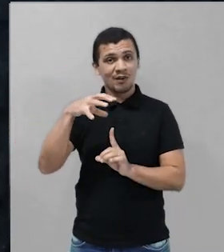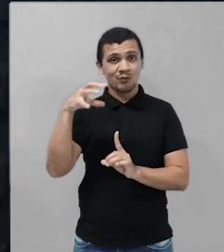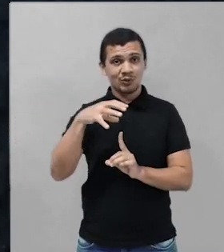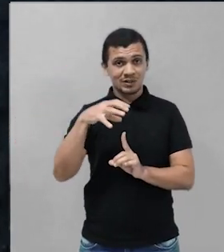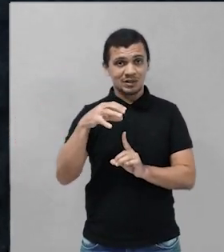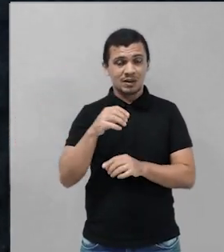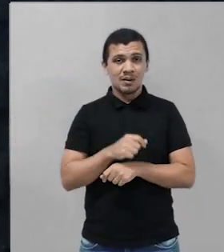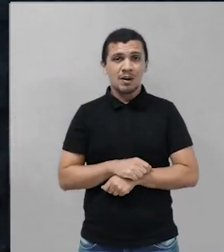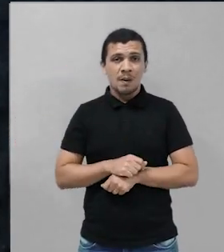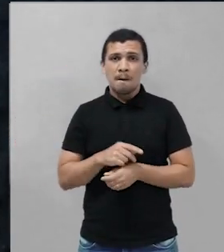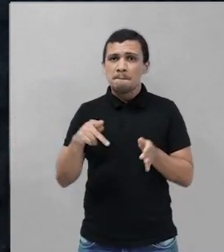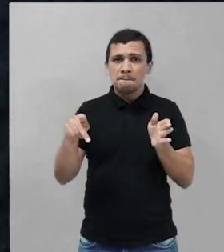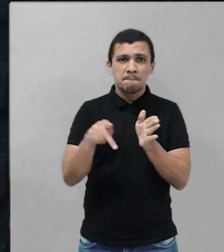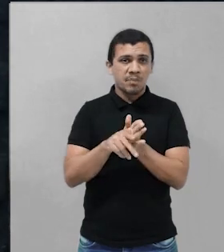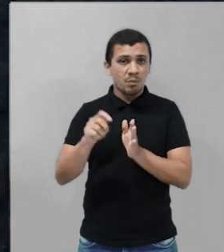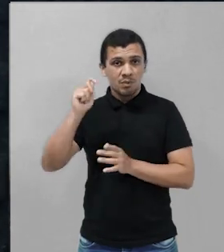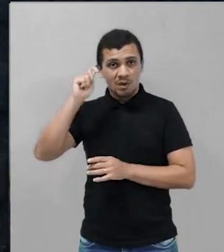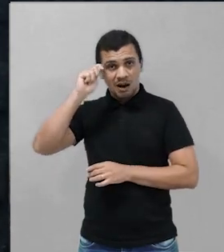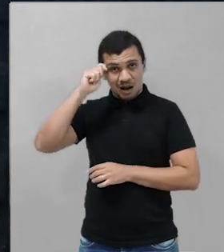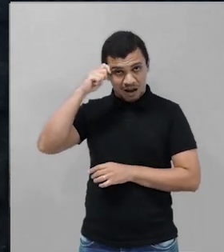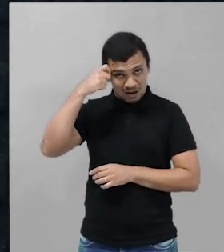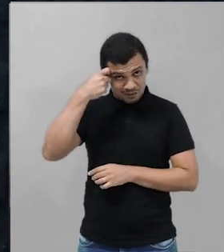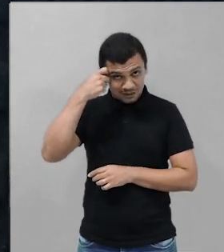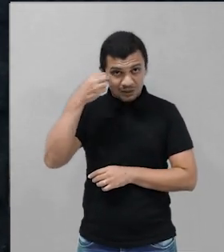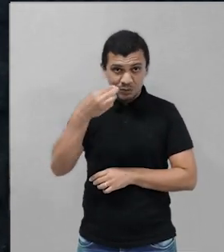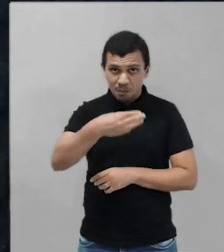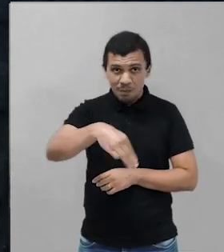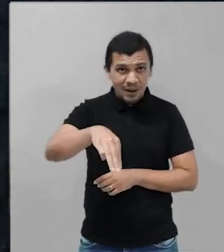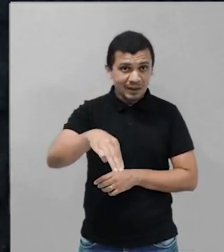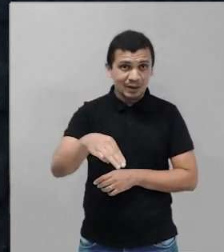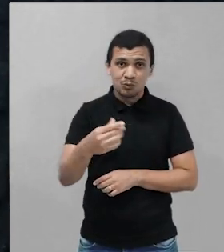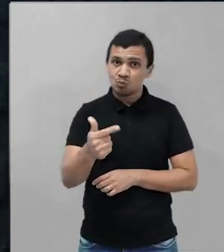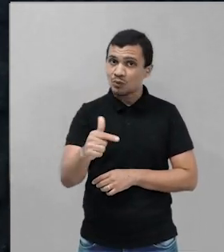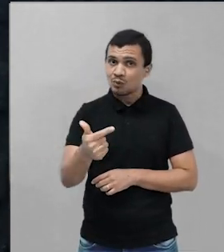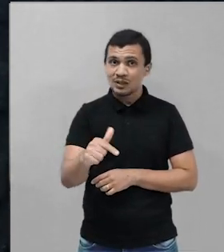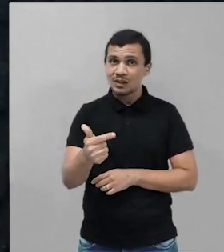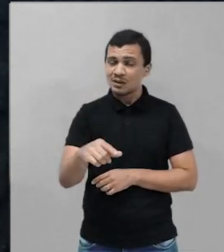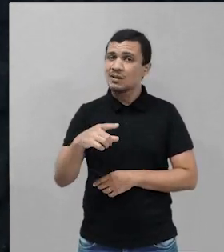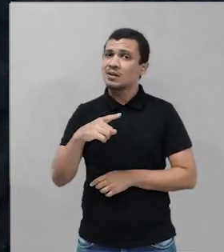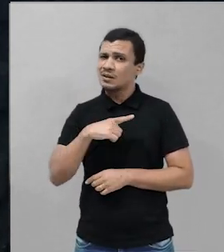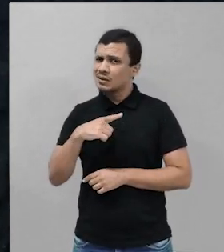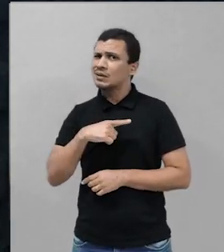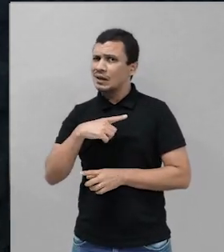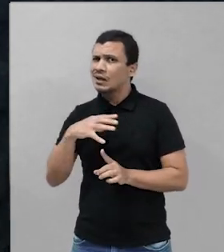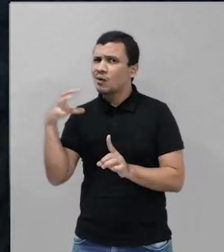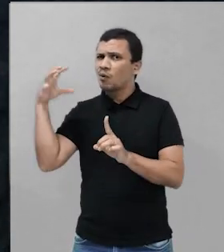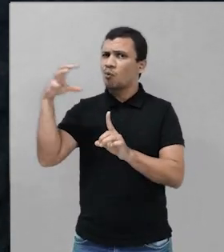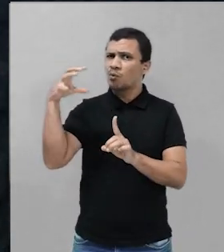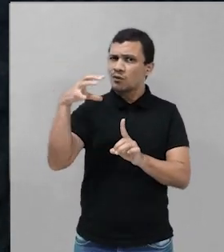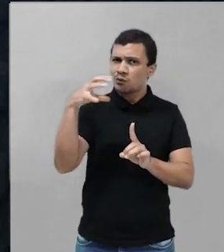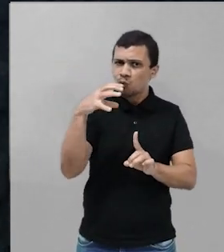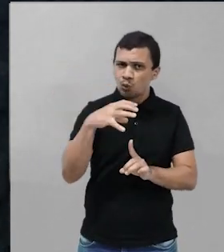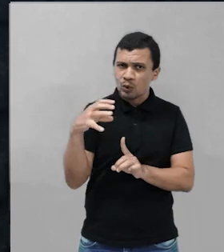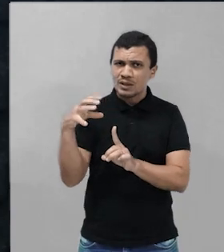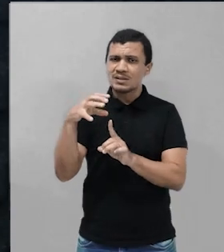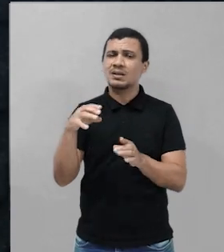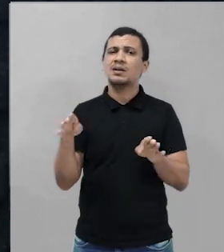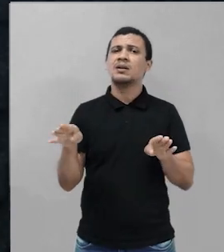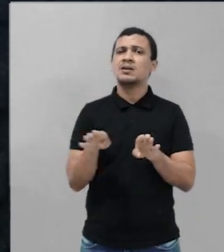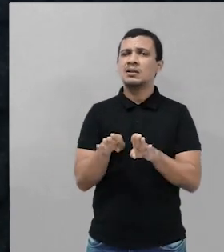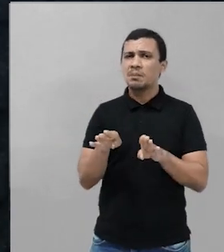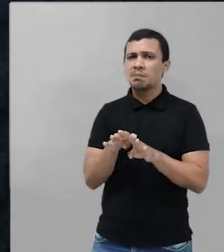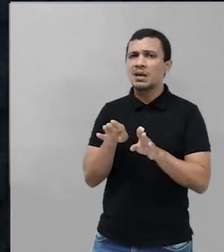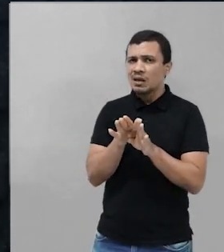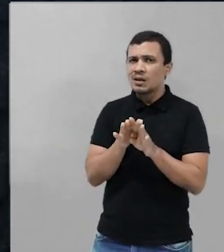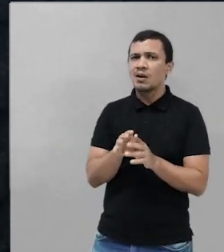africano no Maranhão. A gente tem alguma coisa que tem uma força africana muito grande, uma intenção indígena